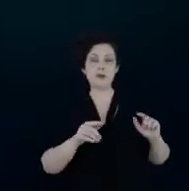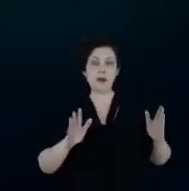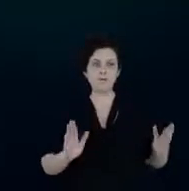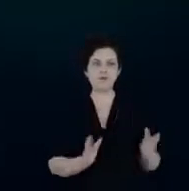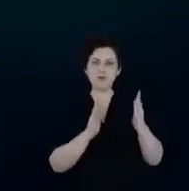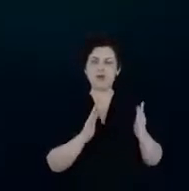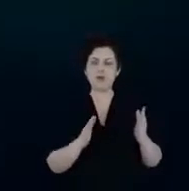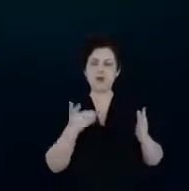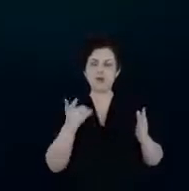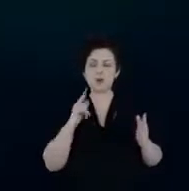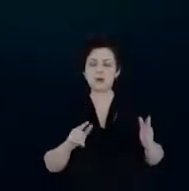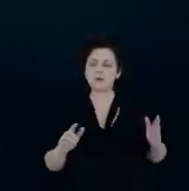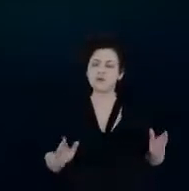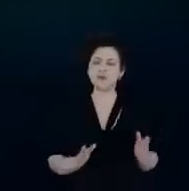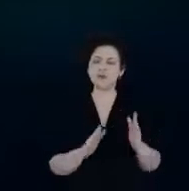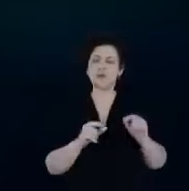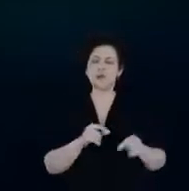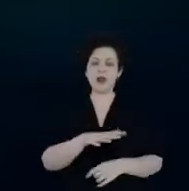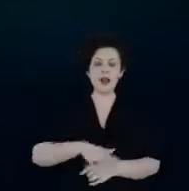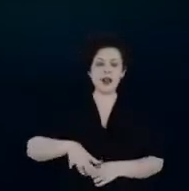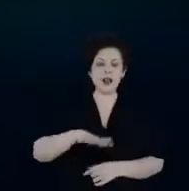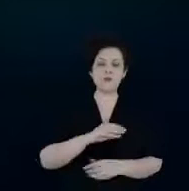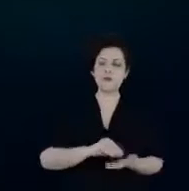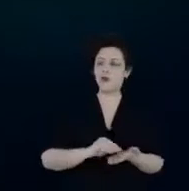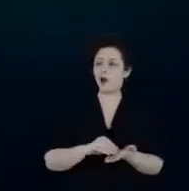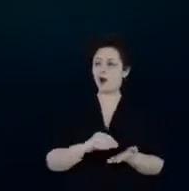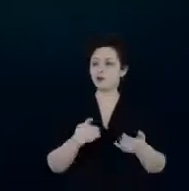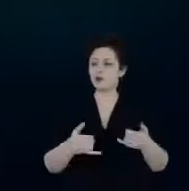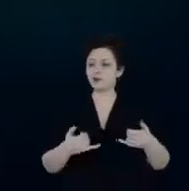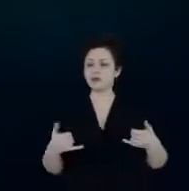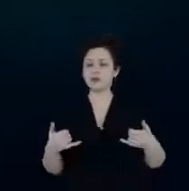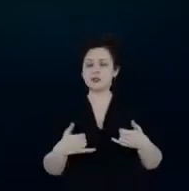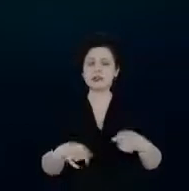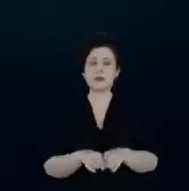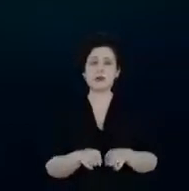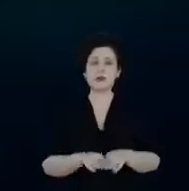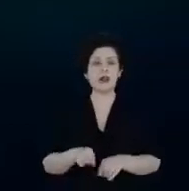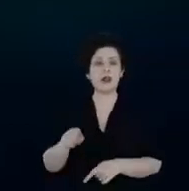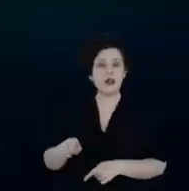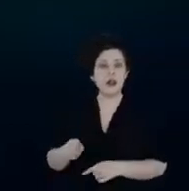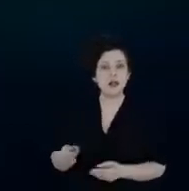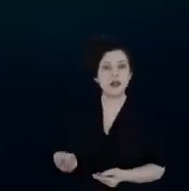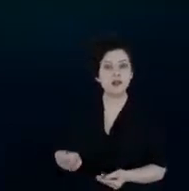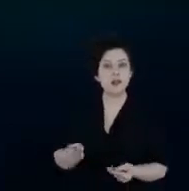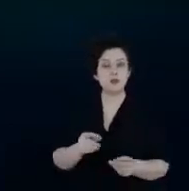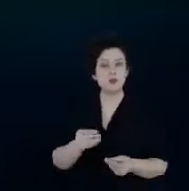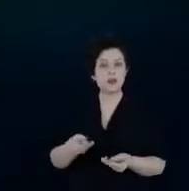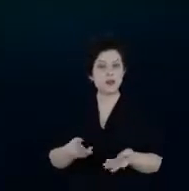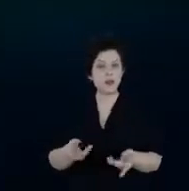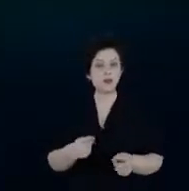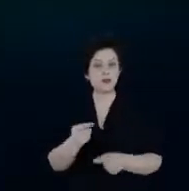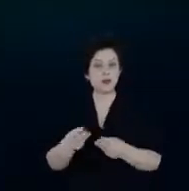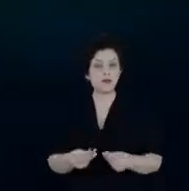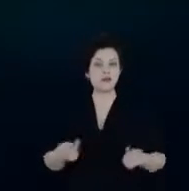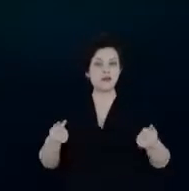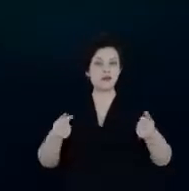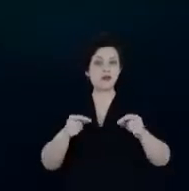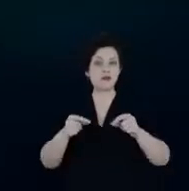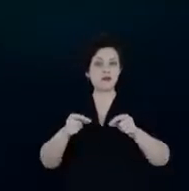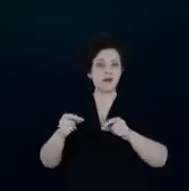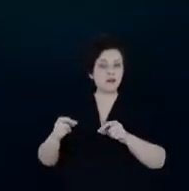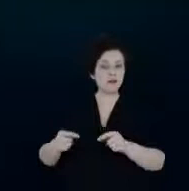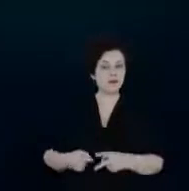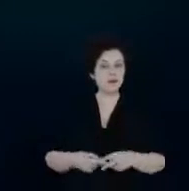ao cenário de escassez hídrica e ele traz a eficiência energética traz uma recuperação